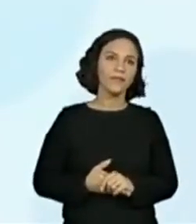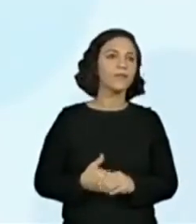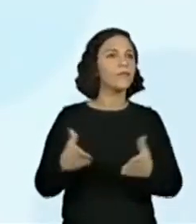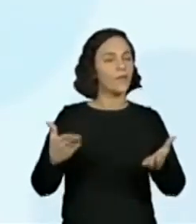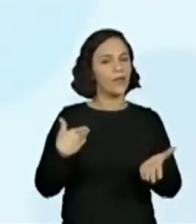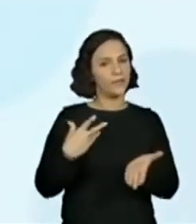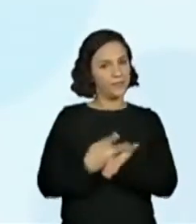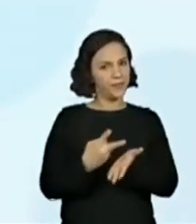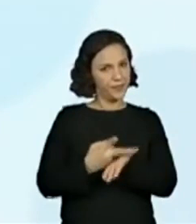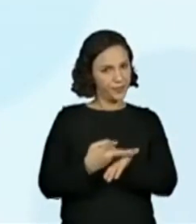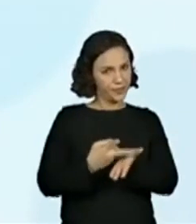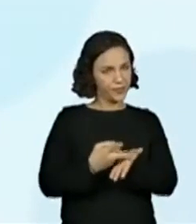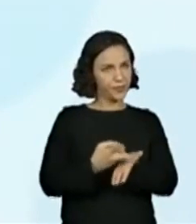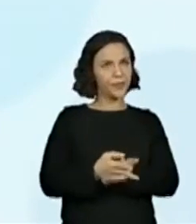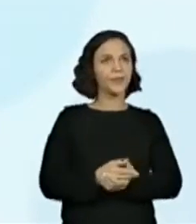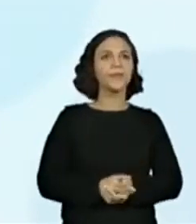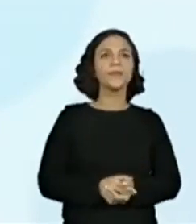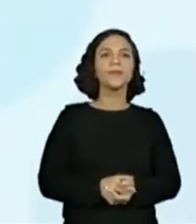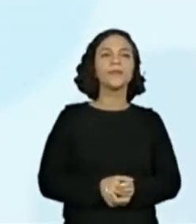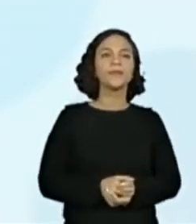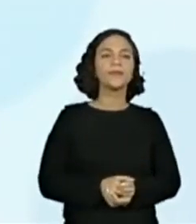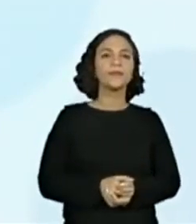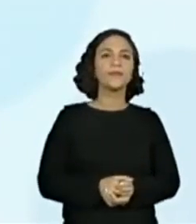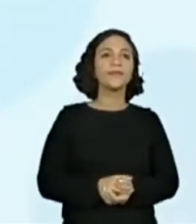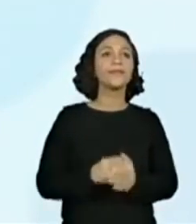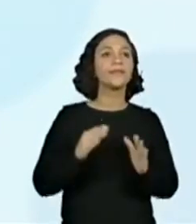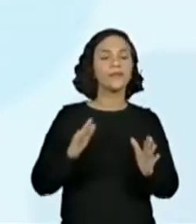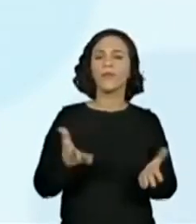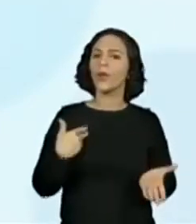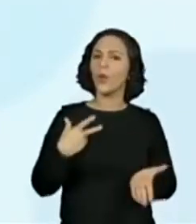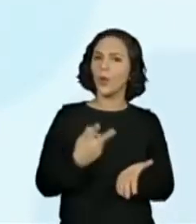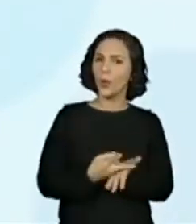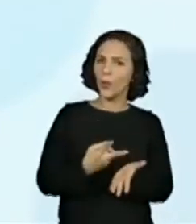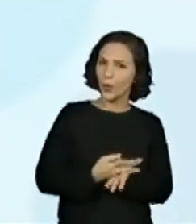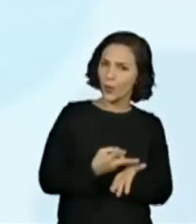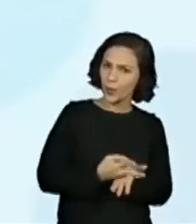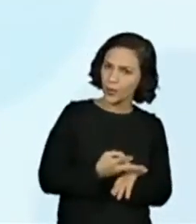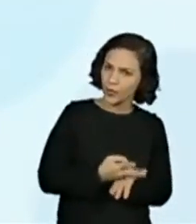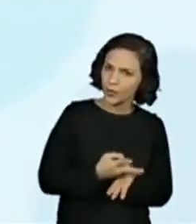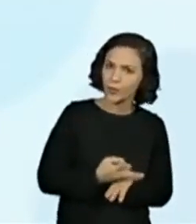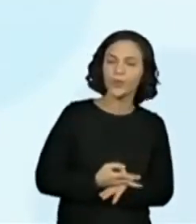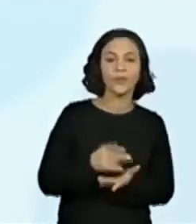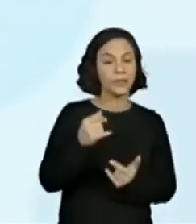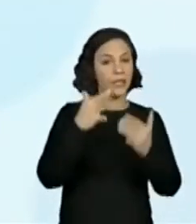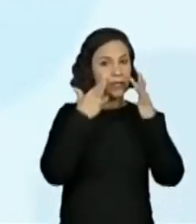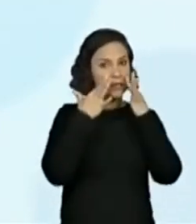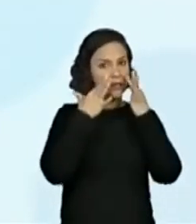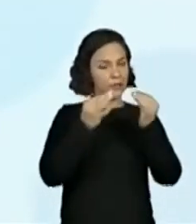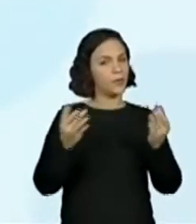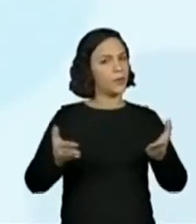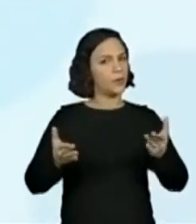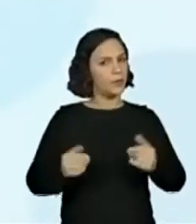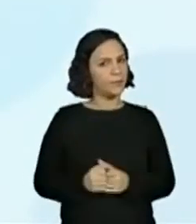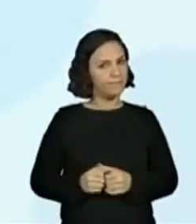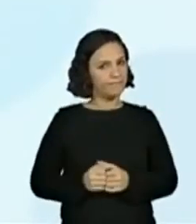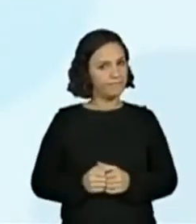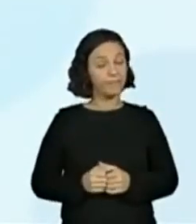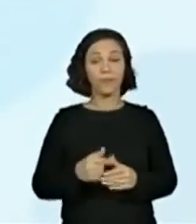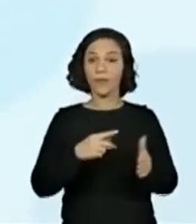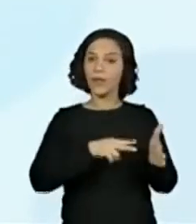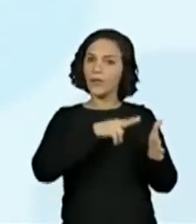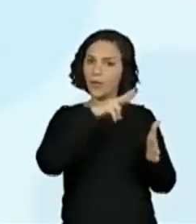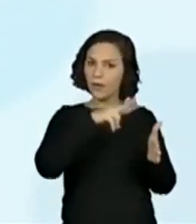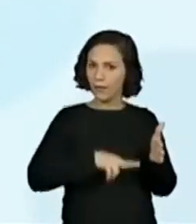Vamos continuar, né? Para a gente continuar, a criançada vai prestar aí bastante atenção agora. Eu vou ler o